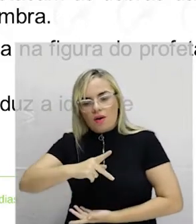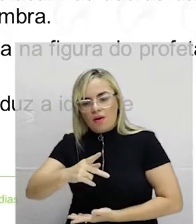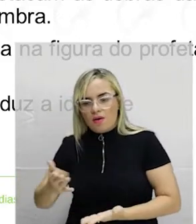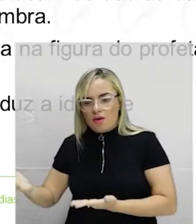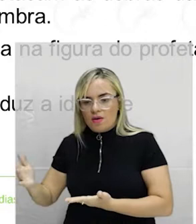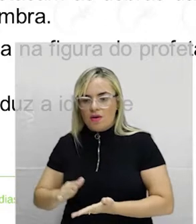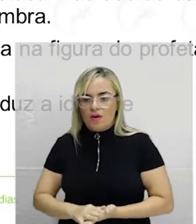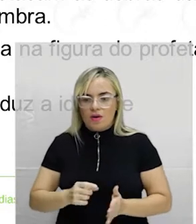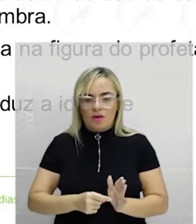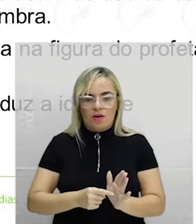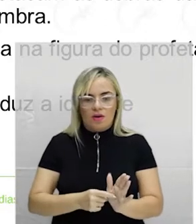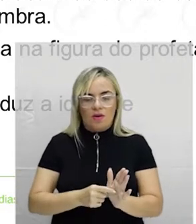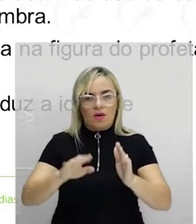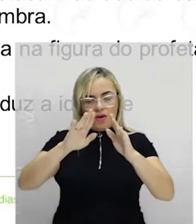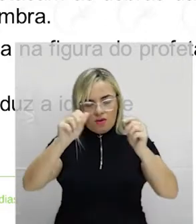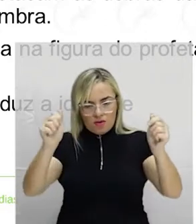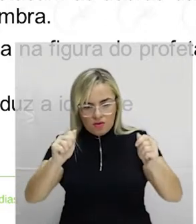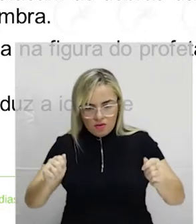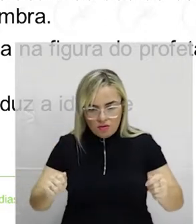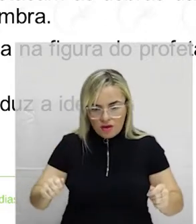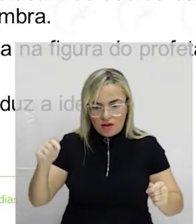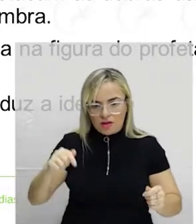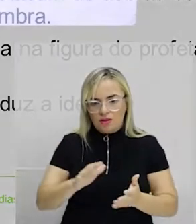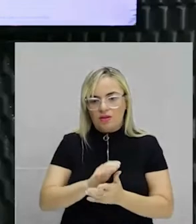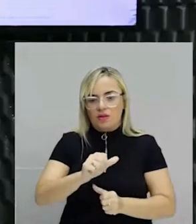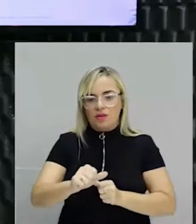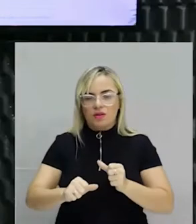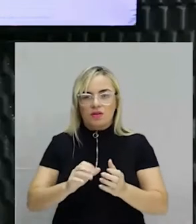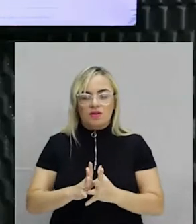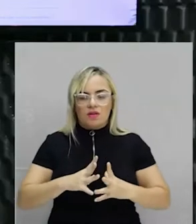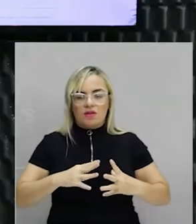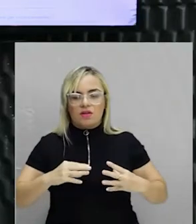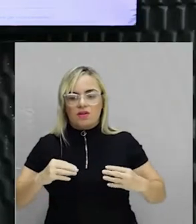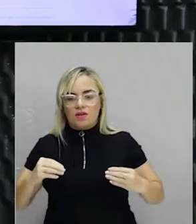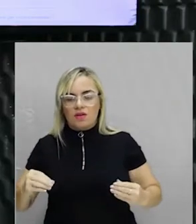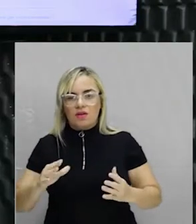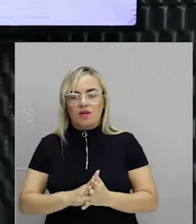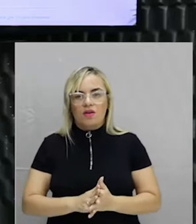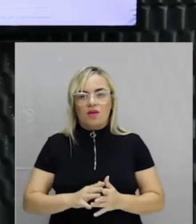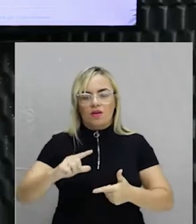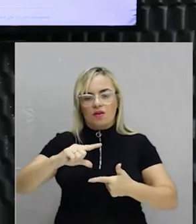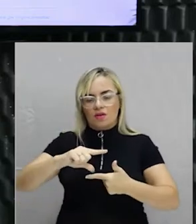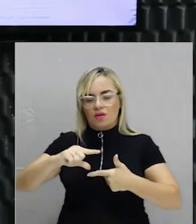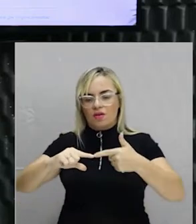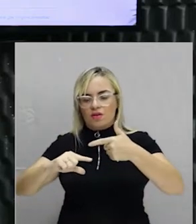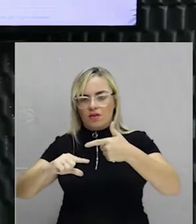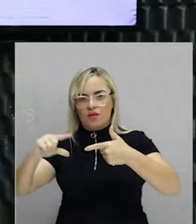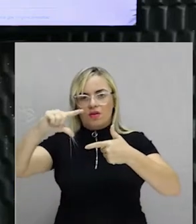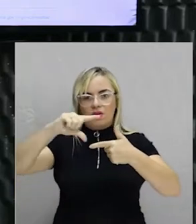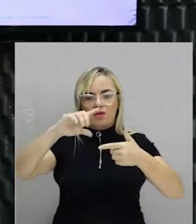transição suave entre áreas de luz e sombra. Alijadinho tinha uma característica que era fazer tudo geométrico, como se fosse uma camada em cima da outra.